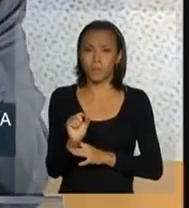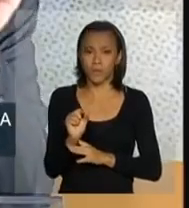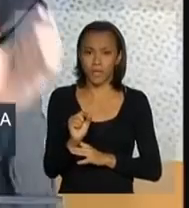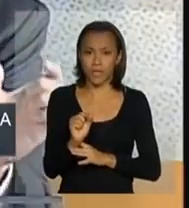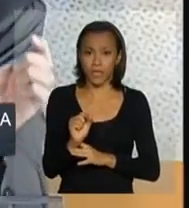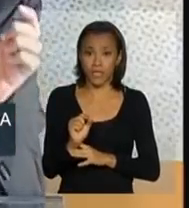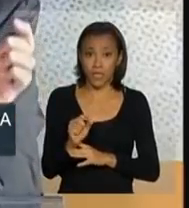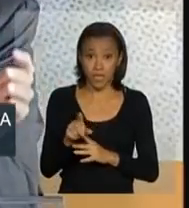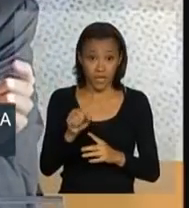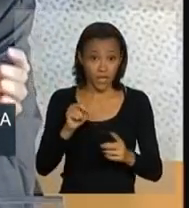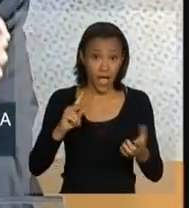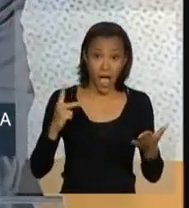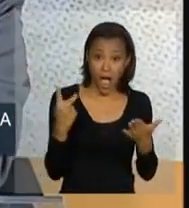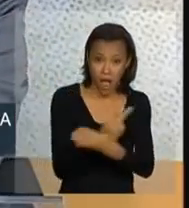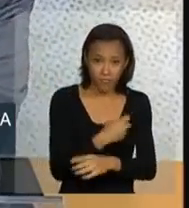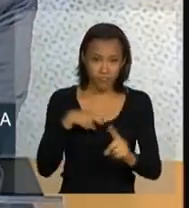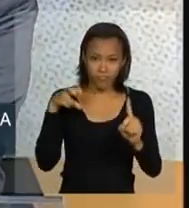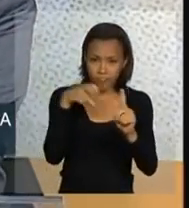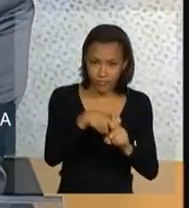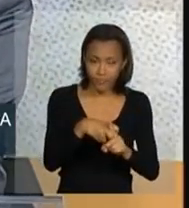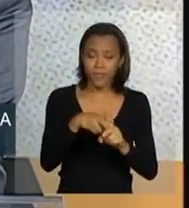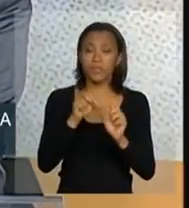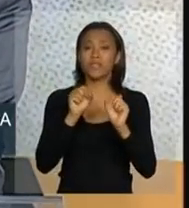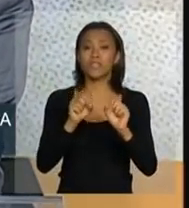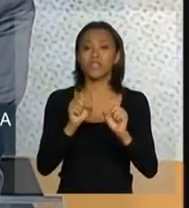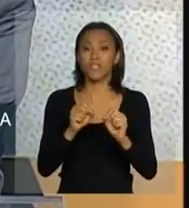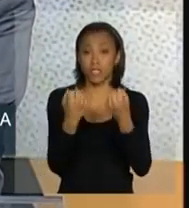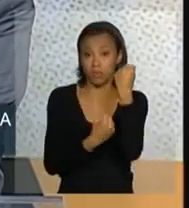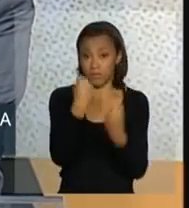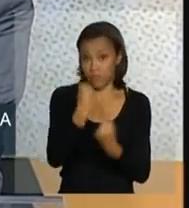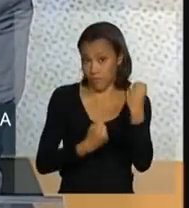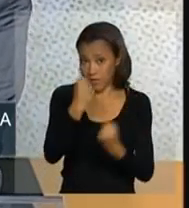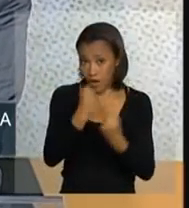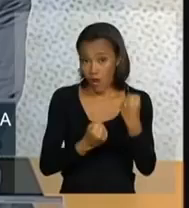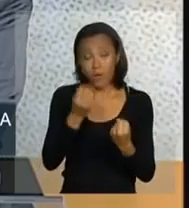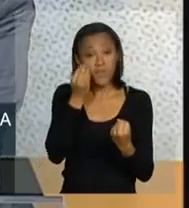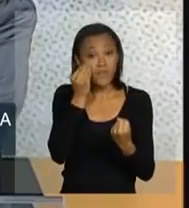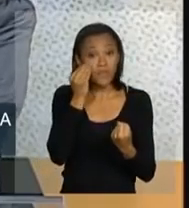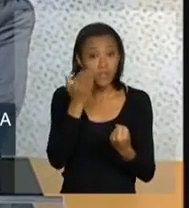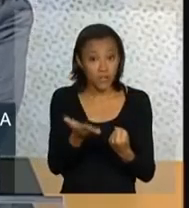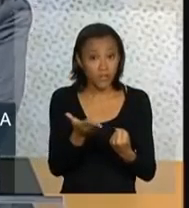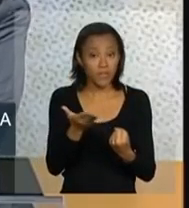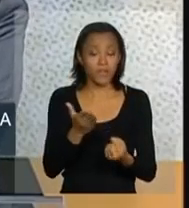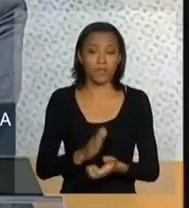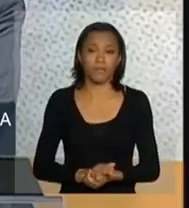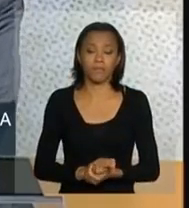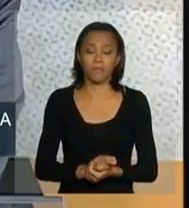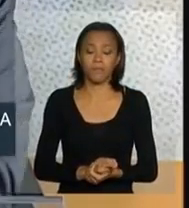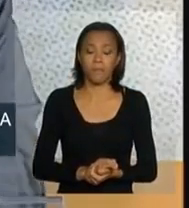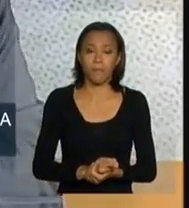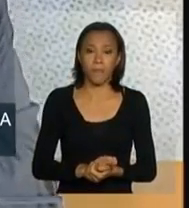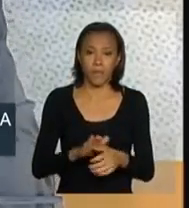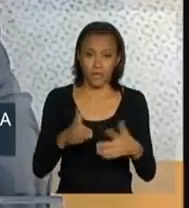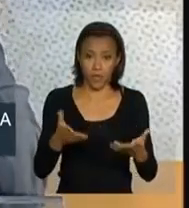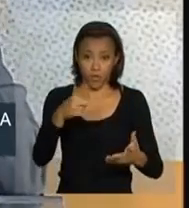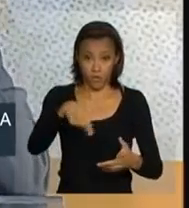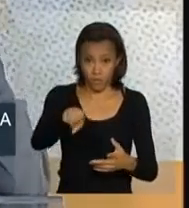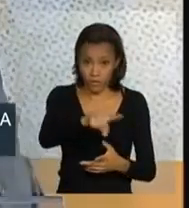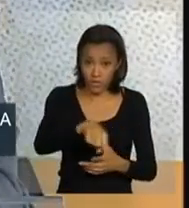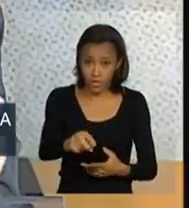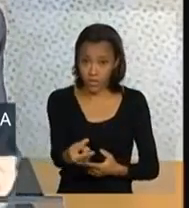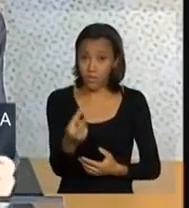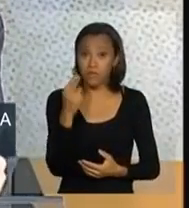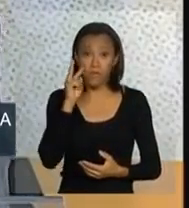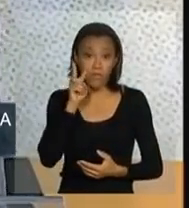acidente em relação à frota, que nos parece uma quantificação mais correta de ser feita. E aí vocês vejam